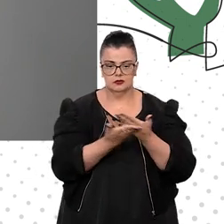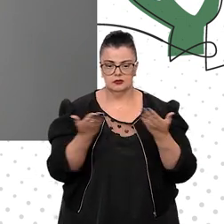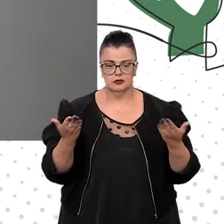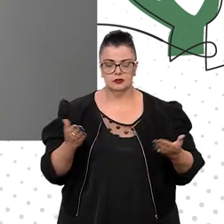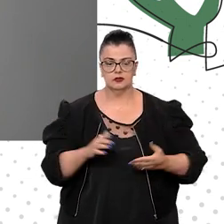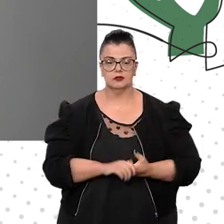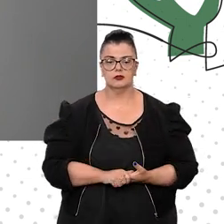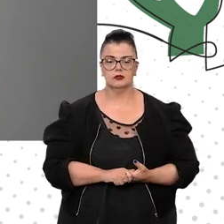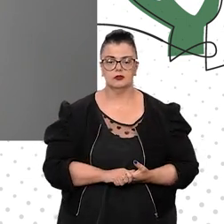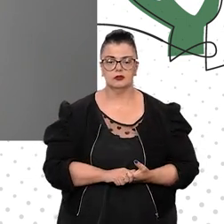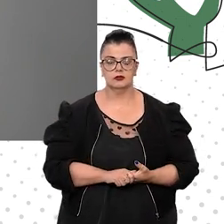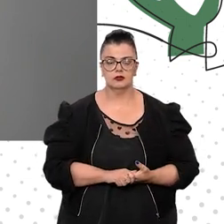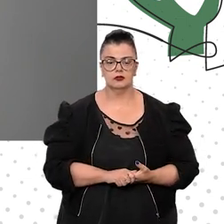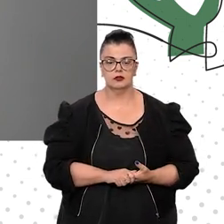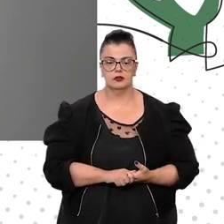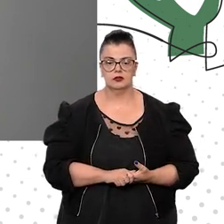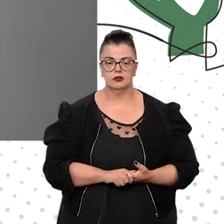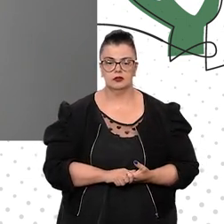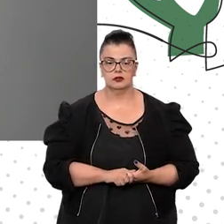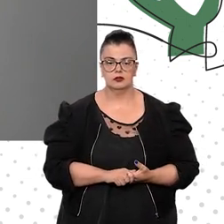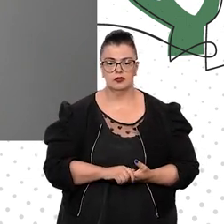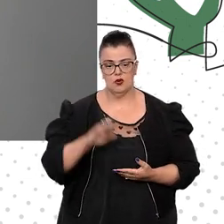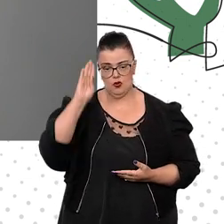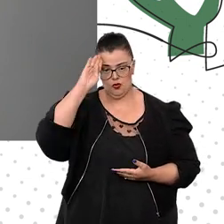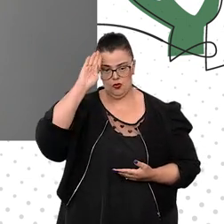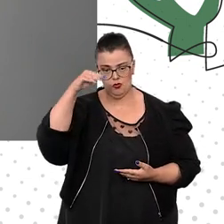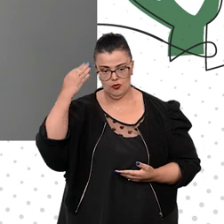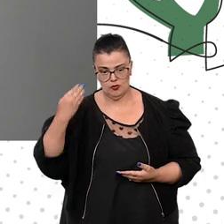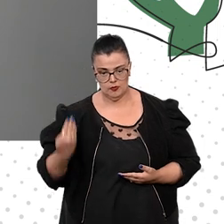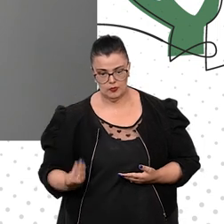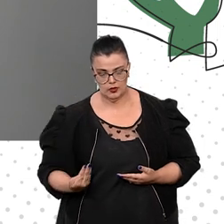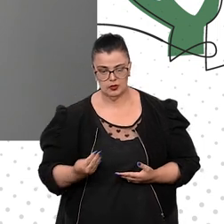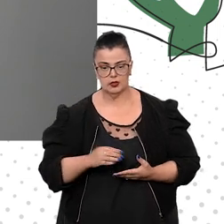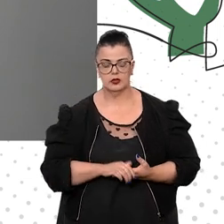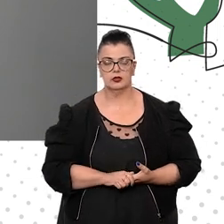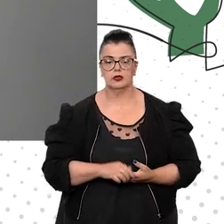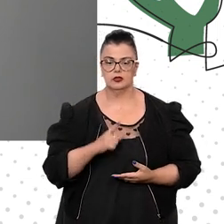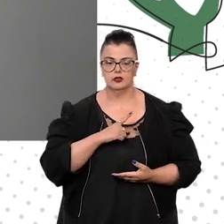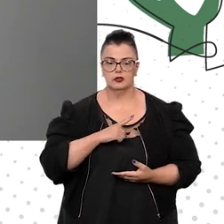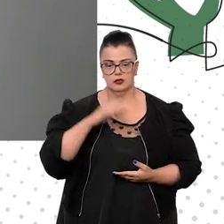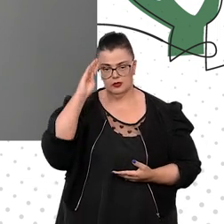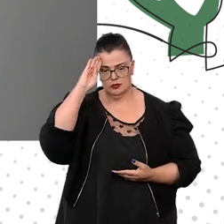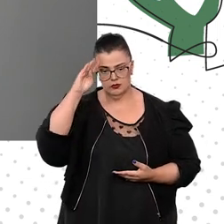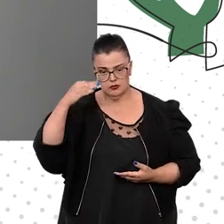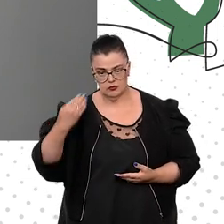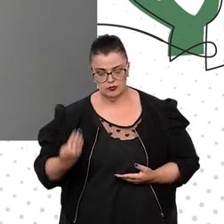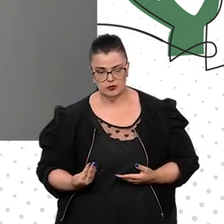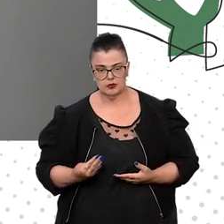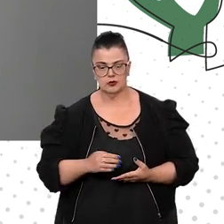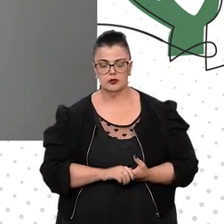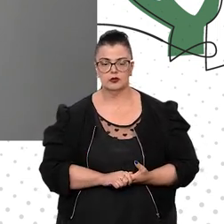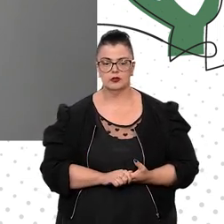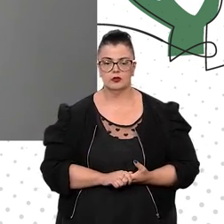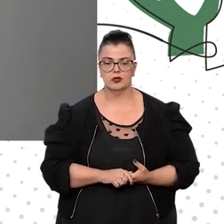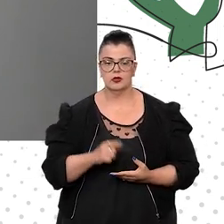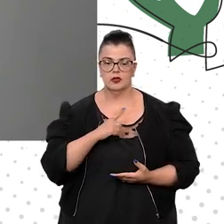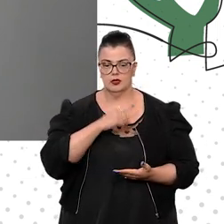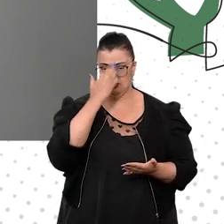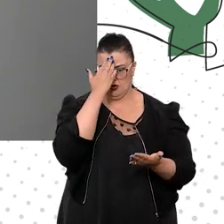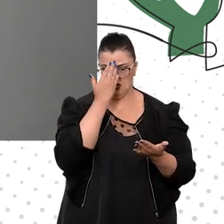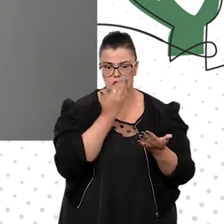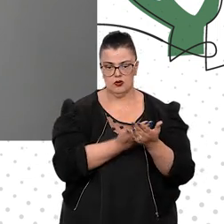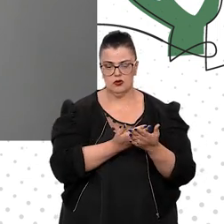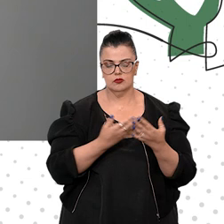homenagem, tomo como uma verdadeira homenagem, que me prestou a me confiar essa